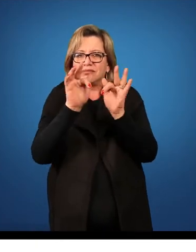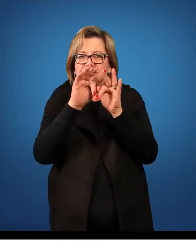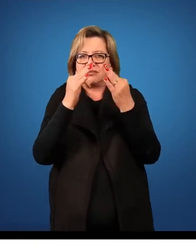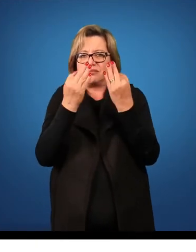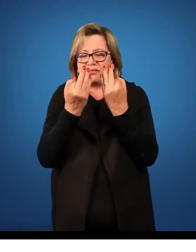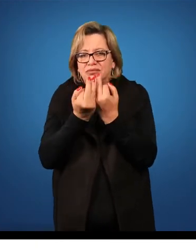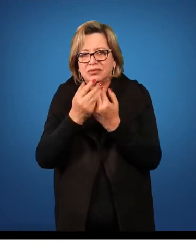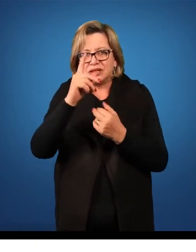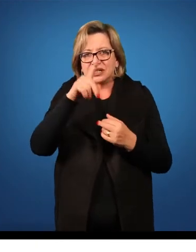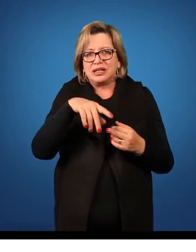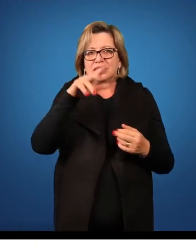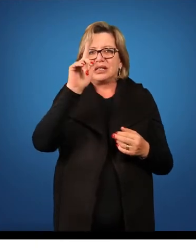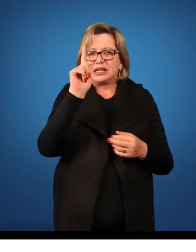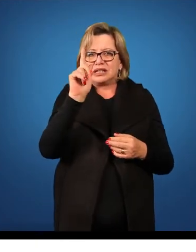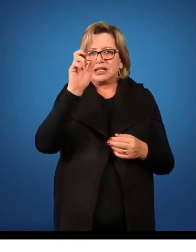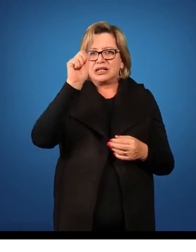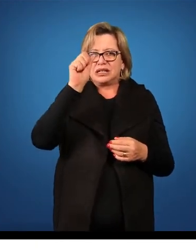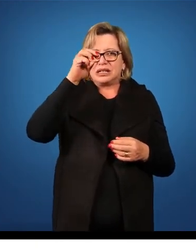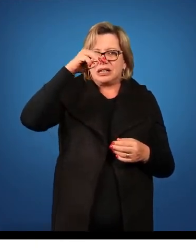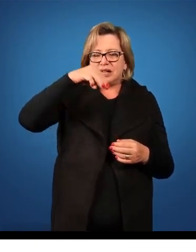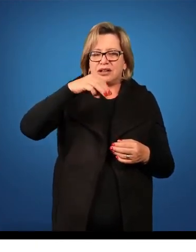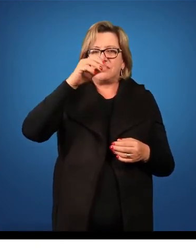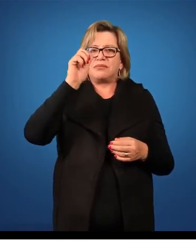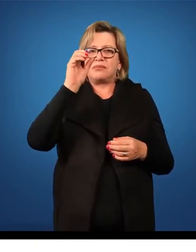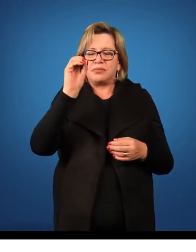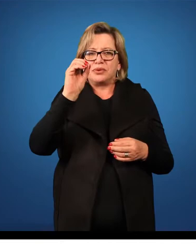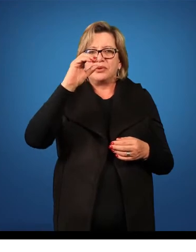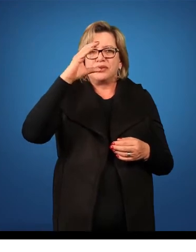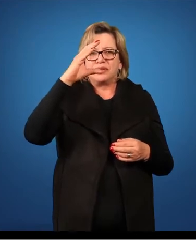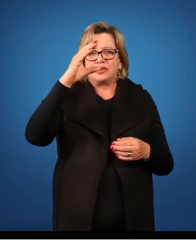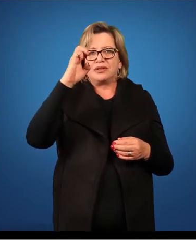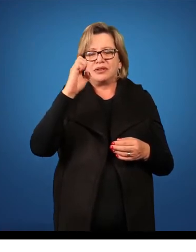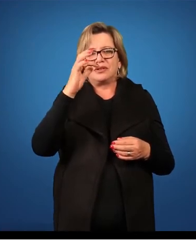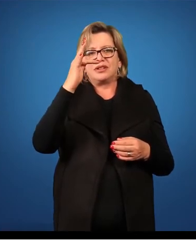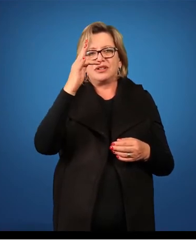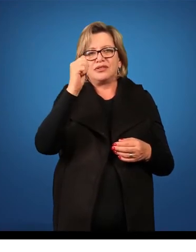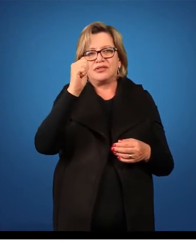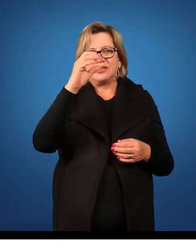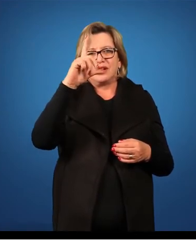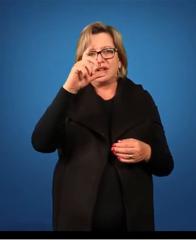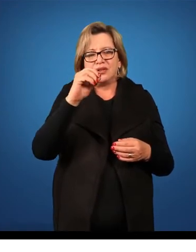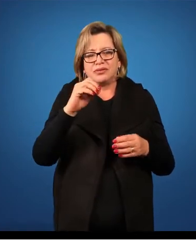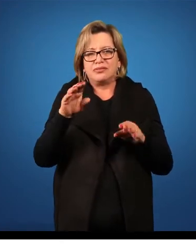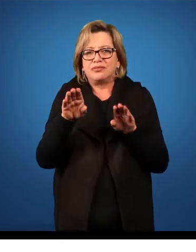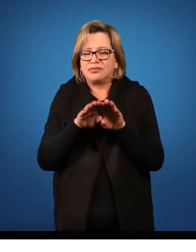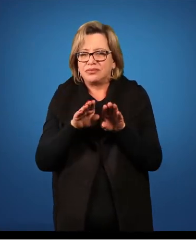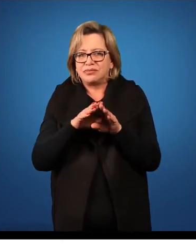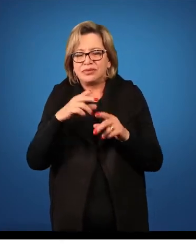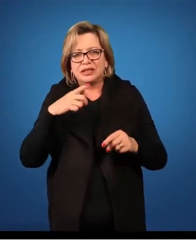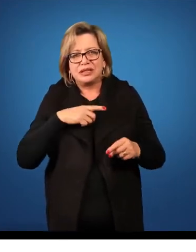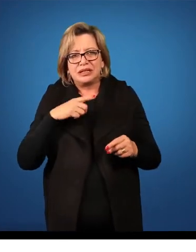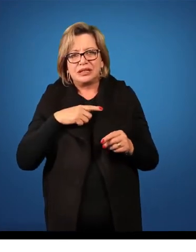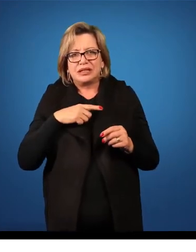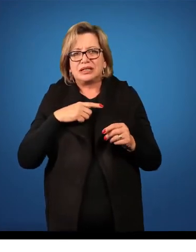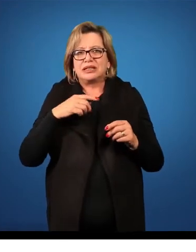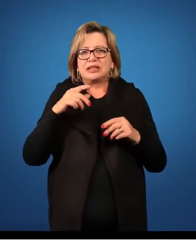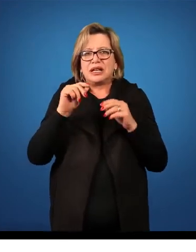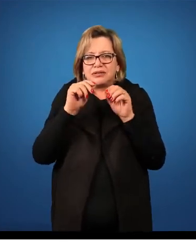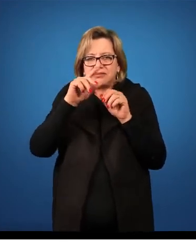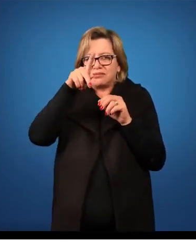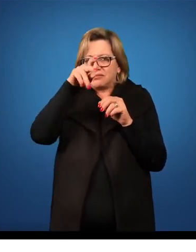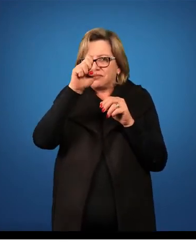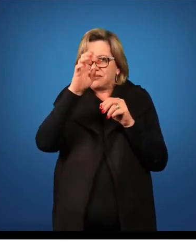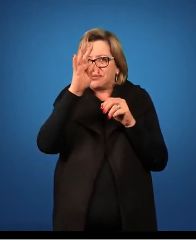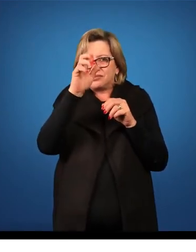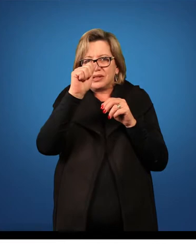aqui a gente consegue ver os lobos, ela é unida na base, então ainda é Gamocépalo. E Gamopétala, também a pétala forma esse tubo.